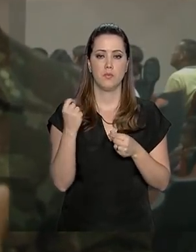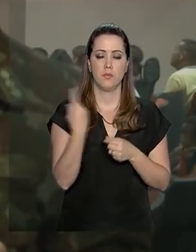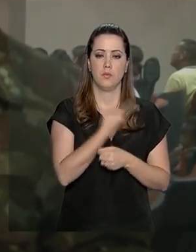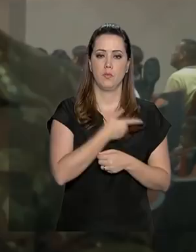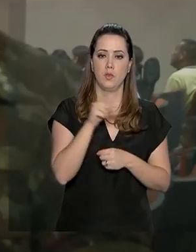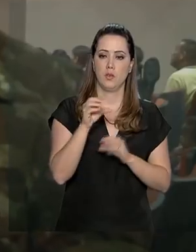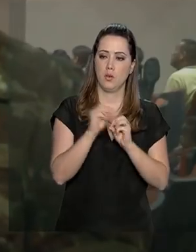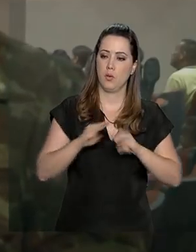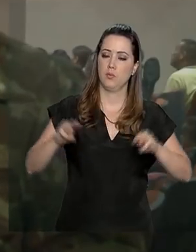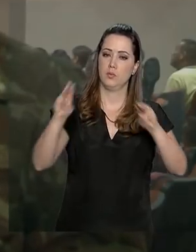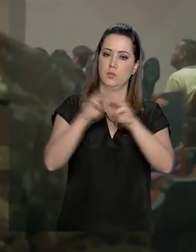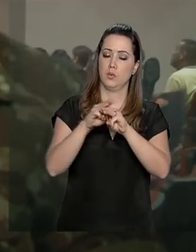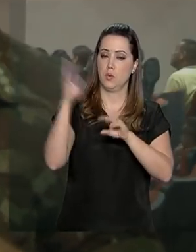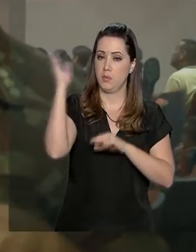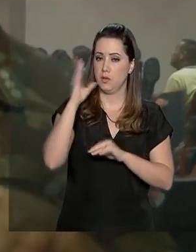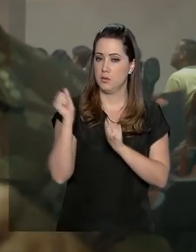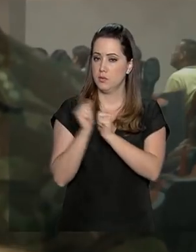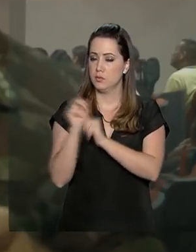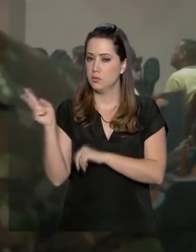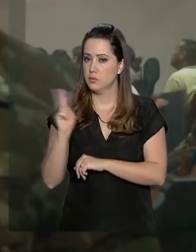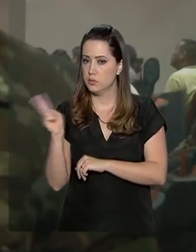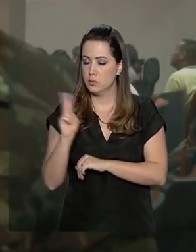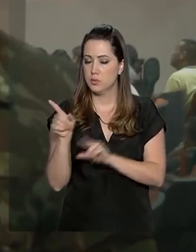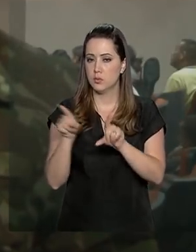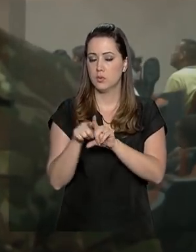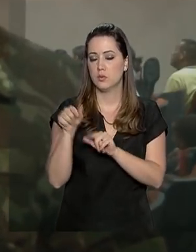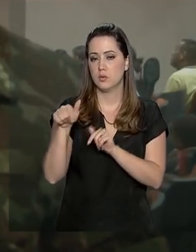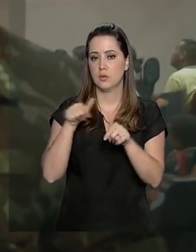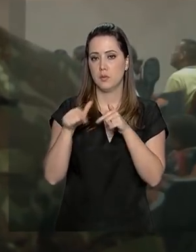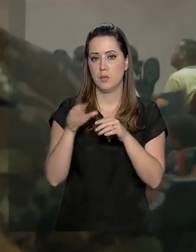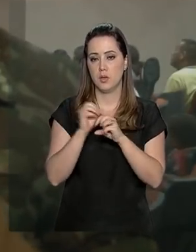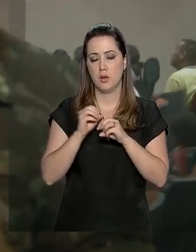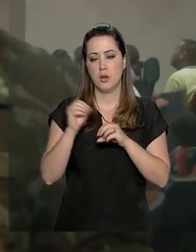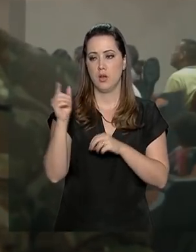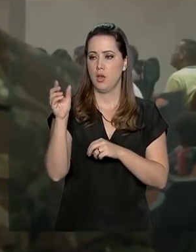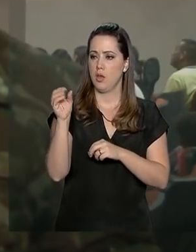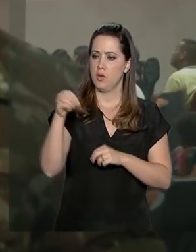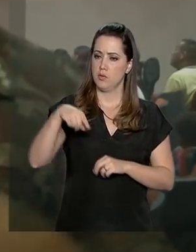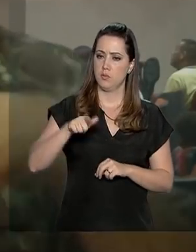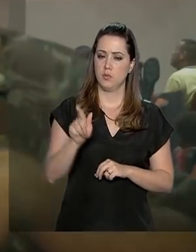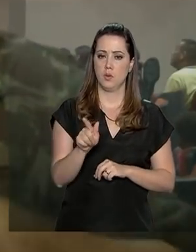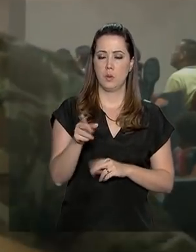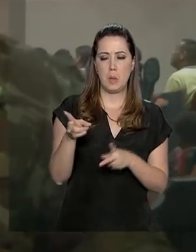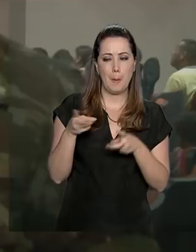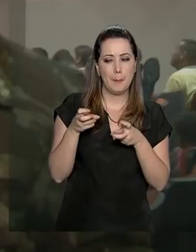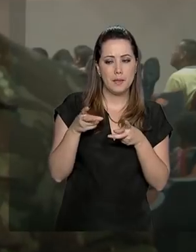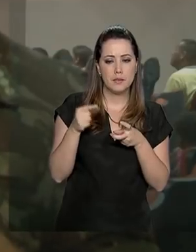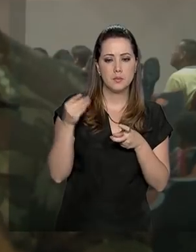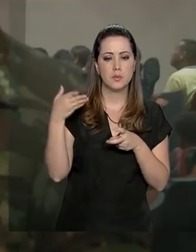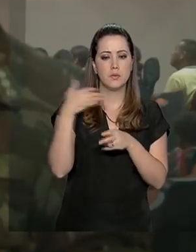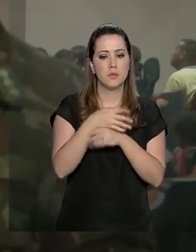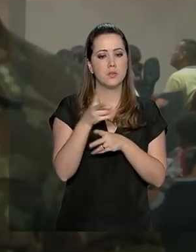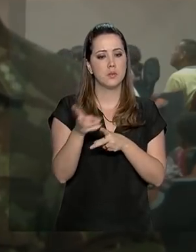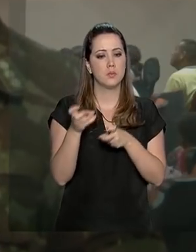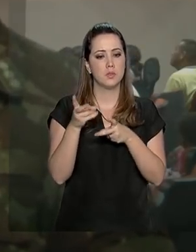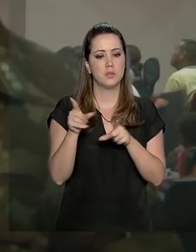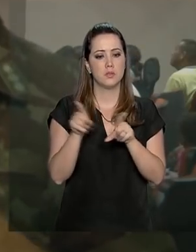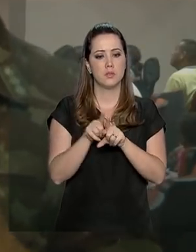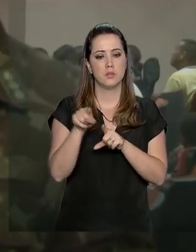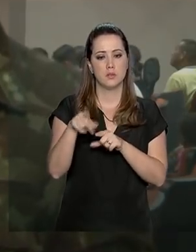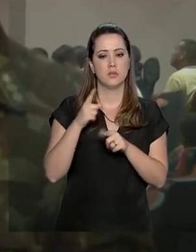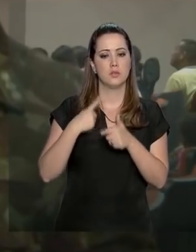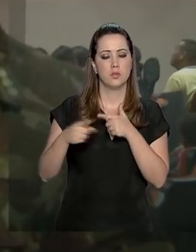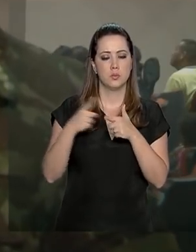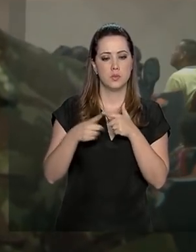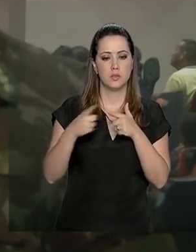a ONG Missão Brasil-Venezuela, as meninas que trabalhavam nessa ONG, elas identificaram, elas vieram aqui, identificaram que existia